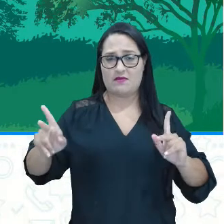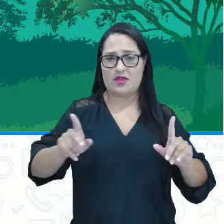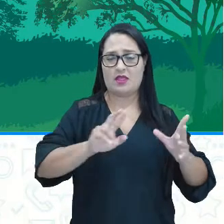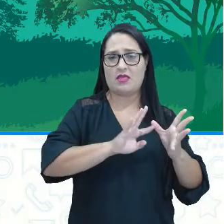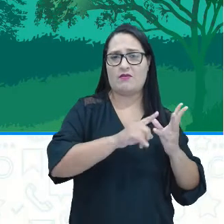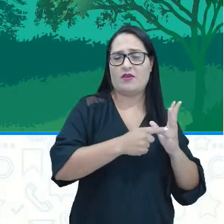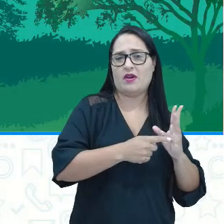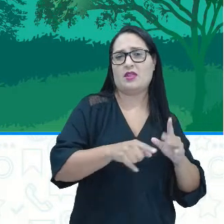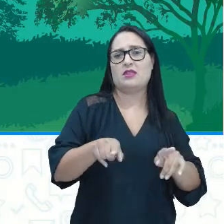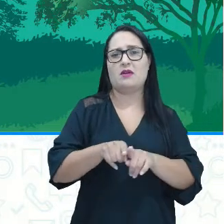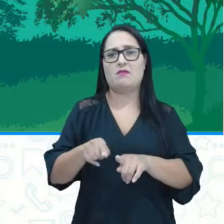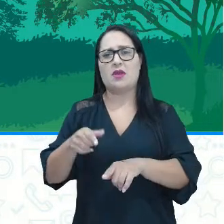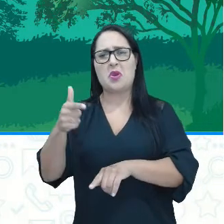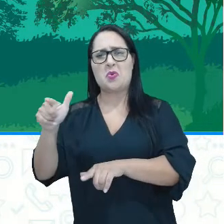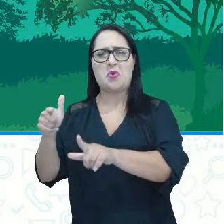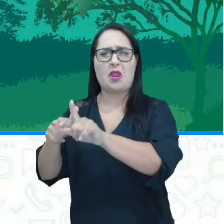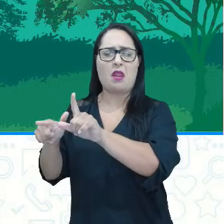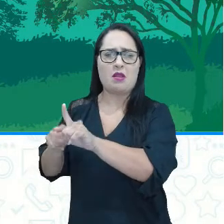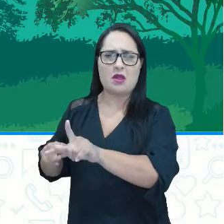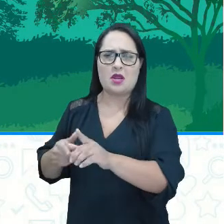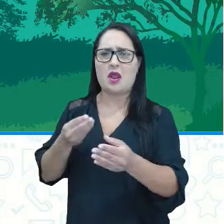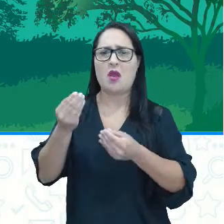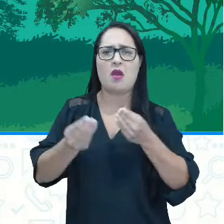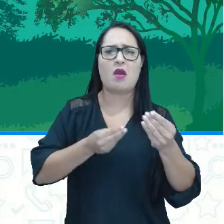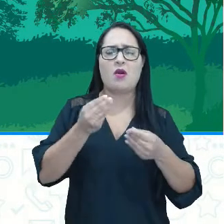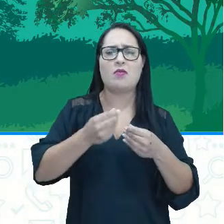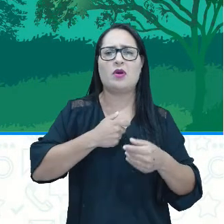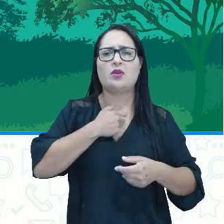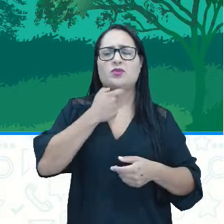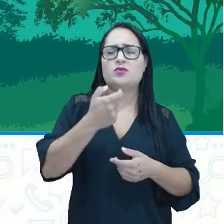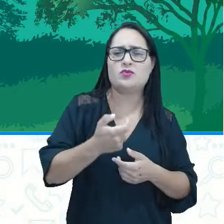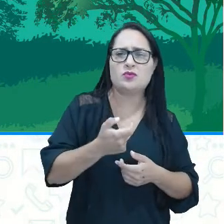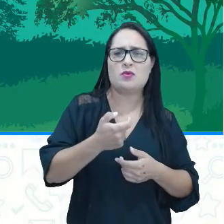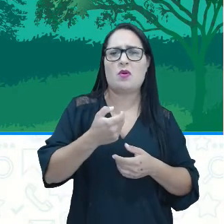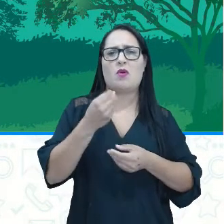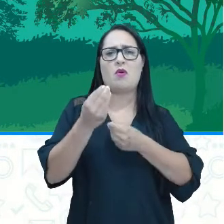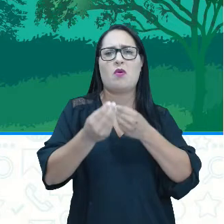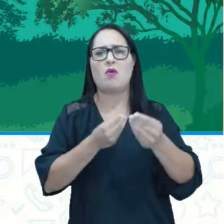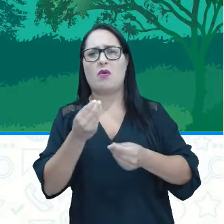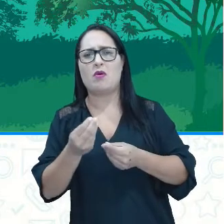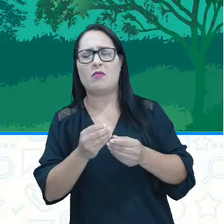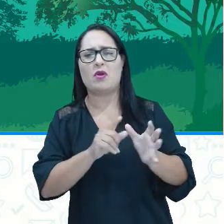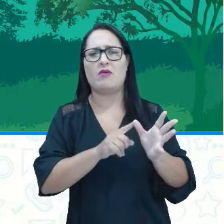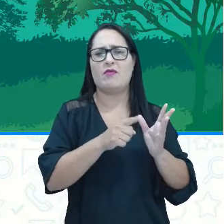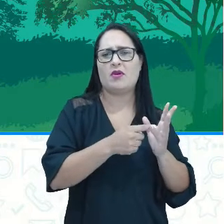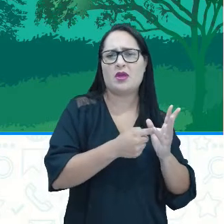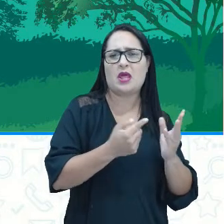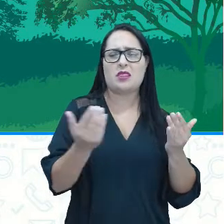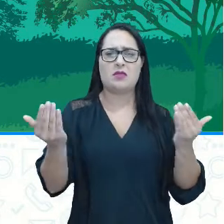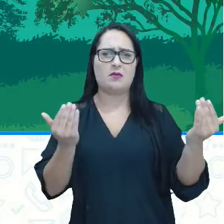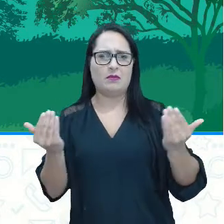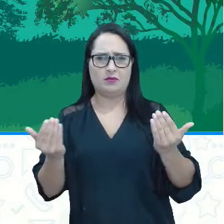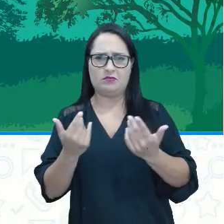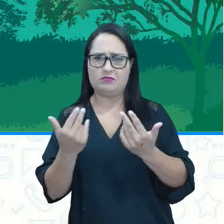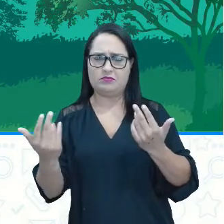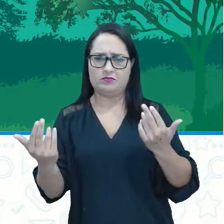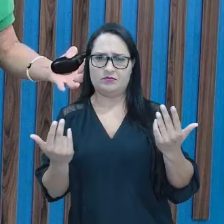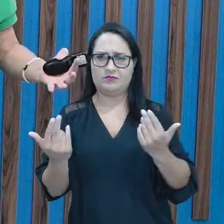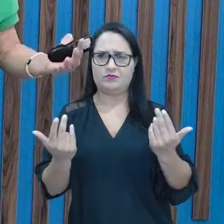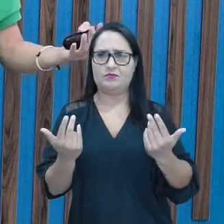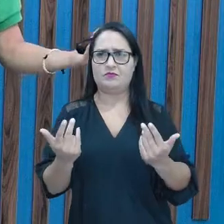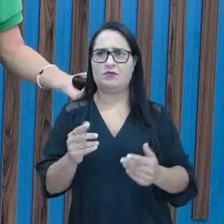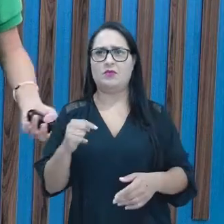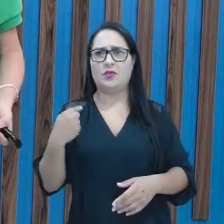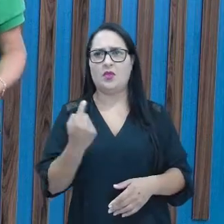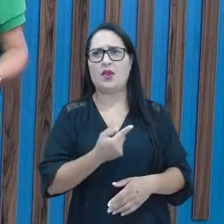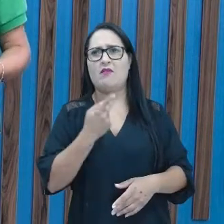vogais e consoantes, como que o som sai com as vogais, como que o som sai com as consoantes, podemos falar